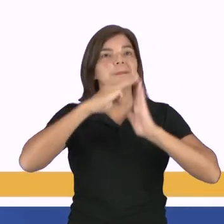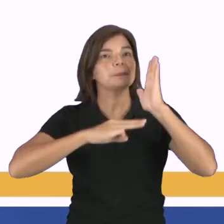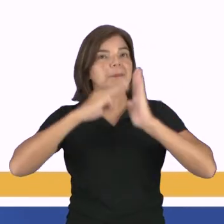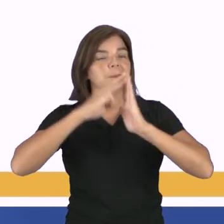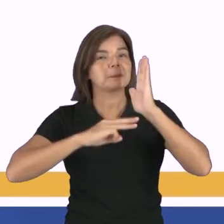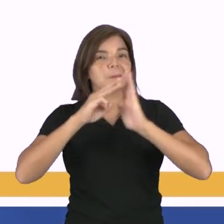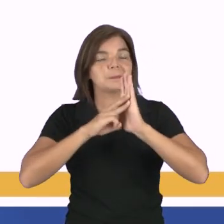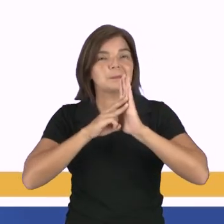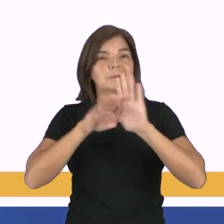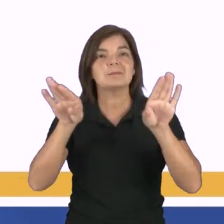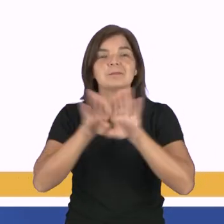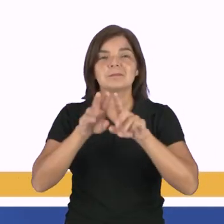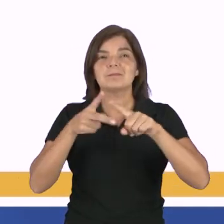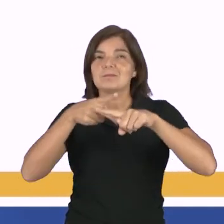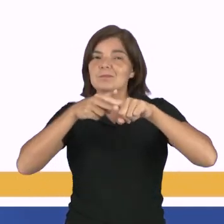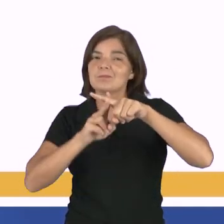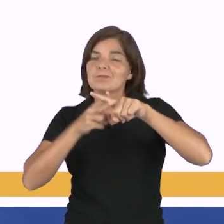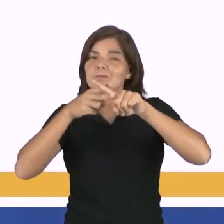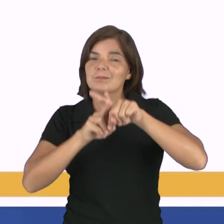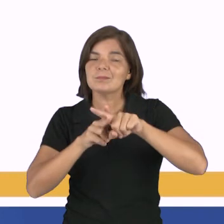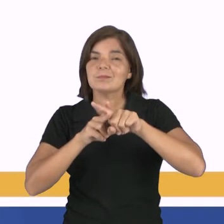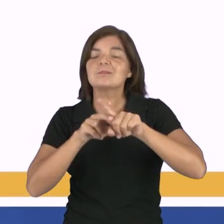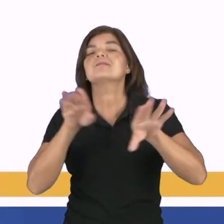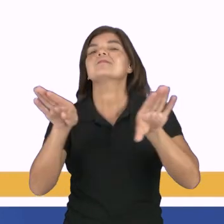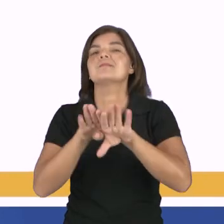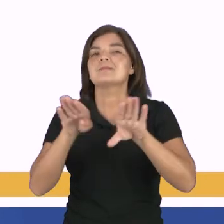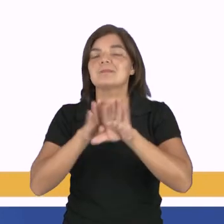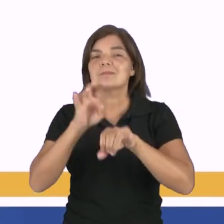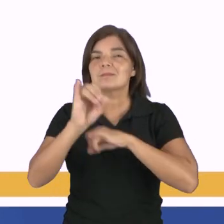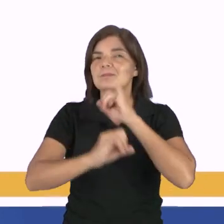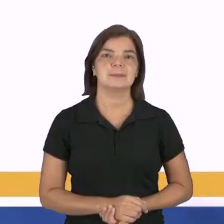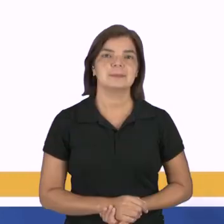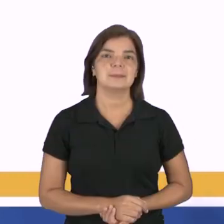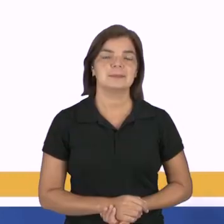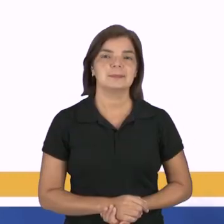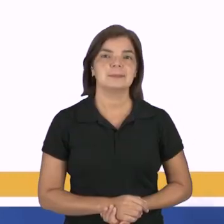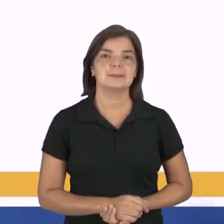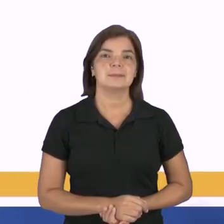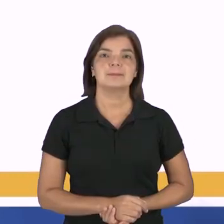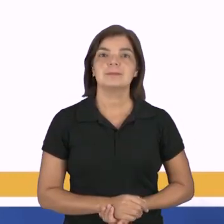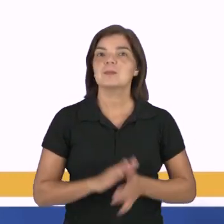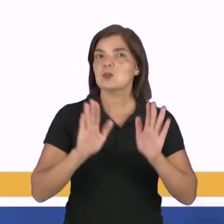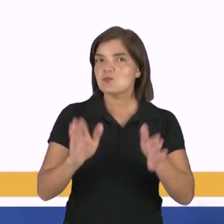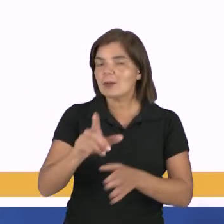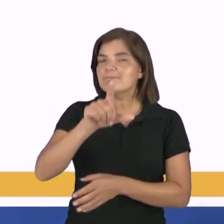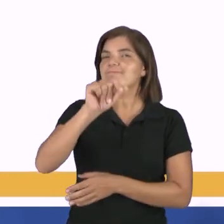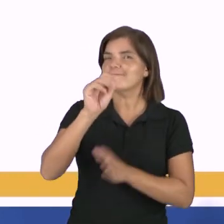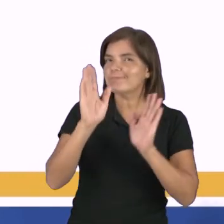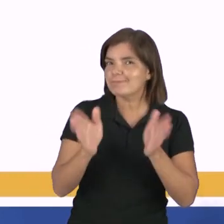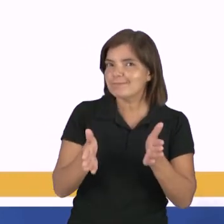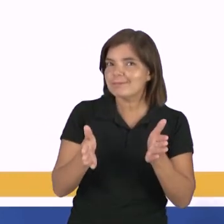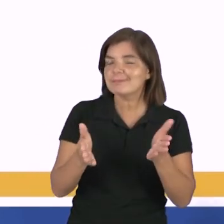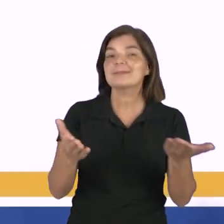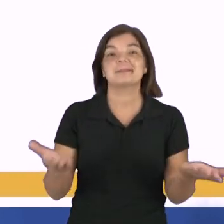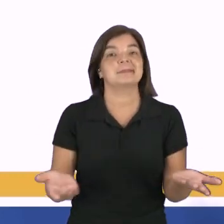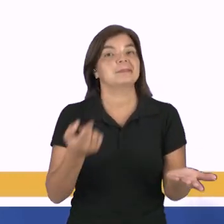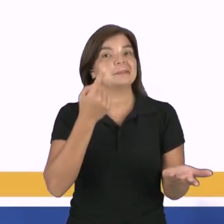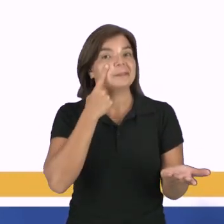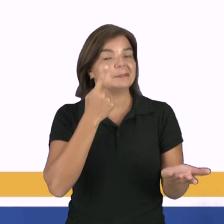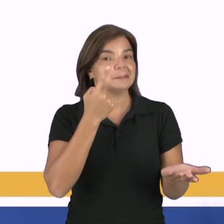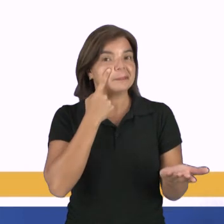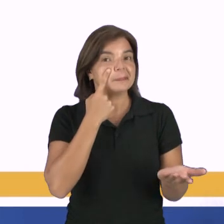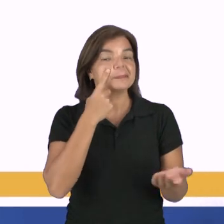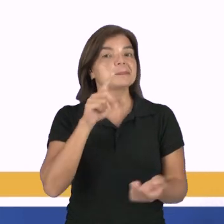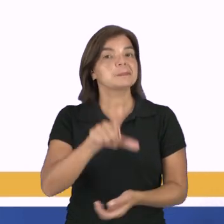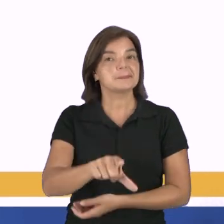D, conjunto de métodos, mecânica e conexão? Já fez a sua escolha então? Então se